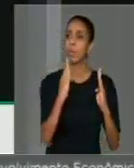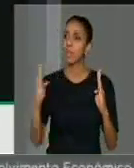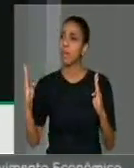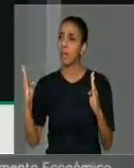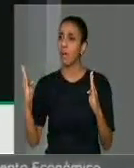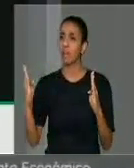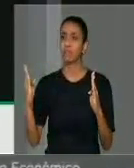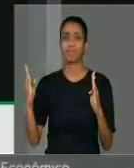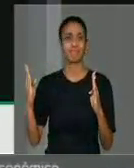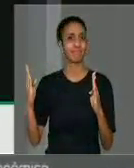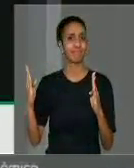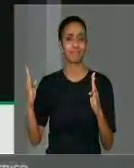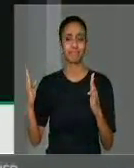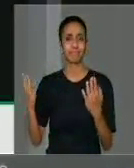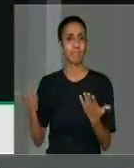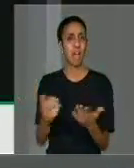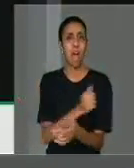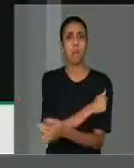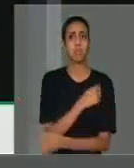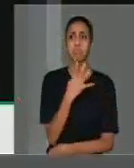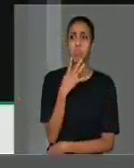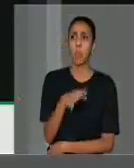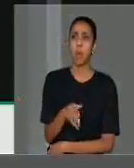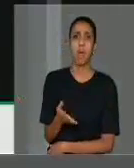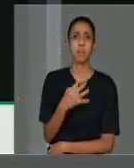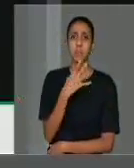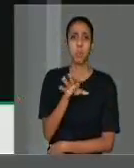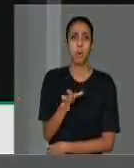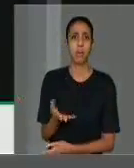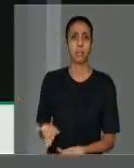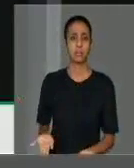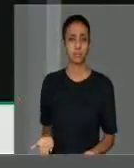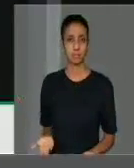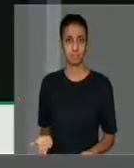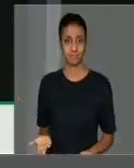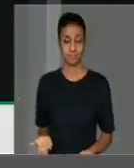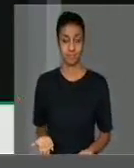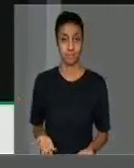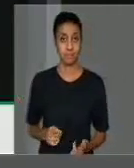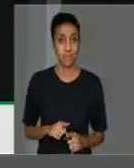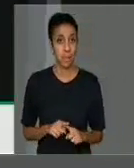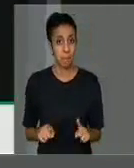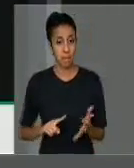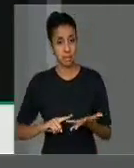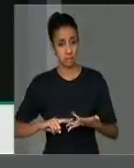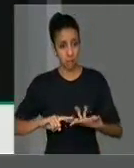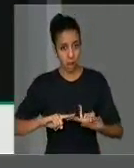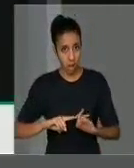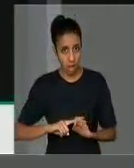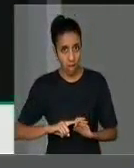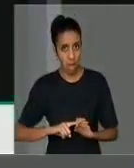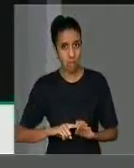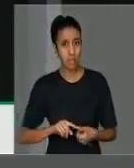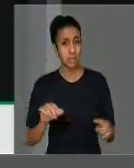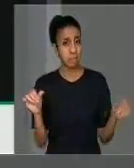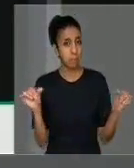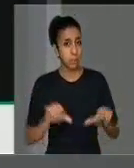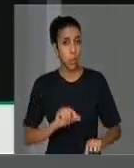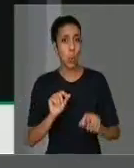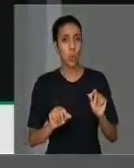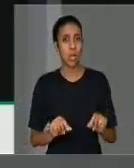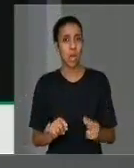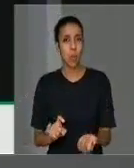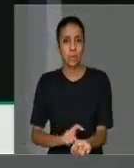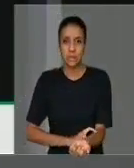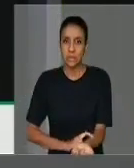muitos alunos nem conhecem. Mas isso tudo nem chega perto do estresse que o